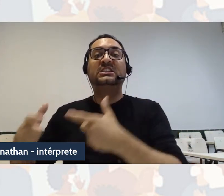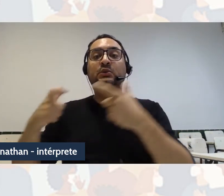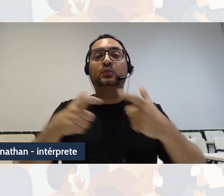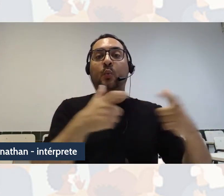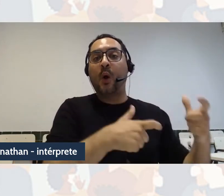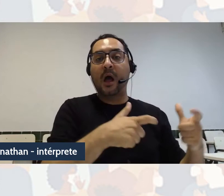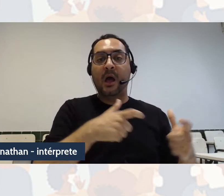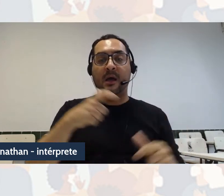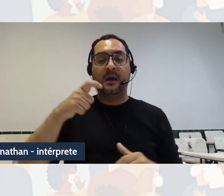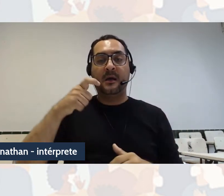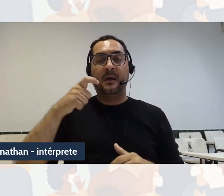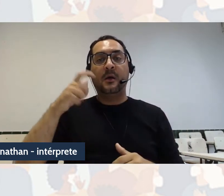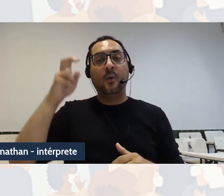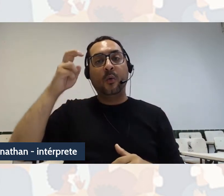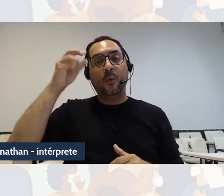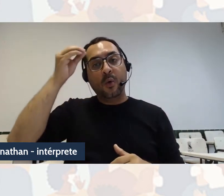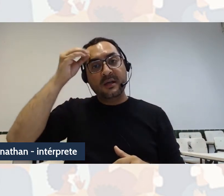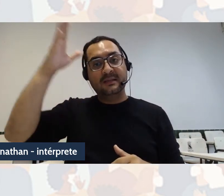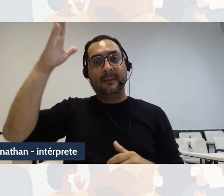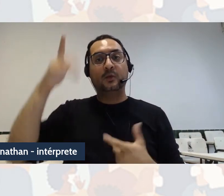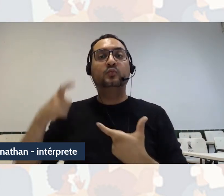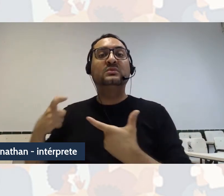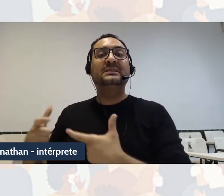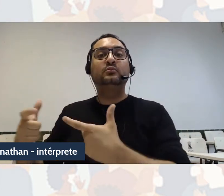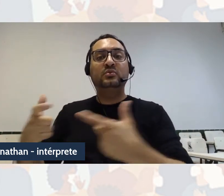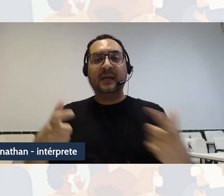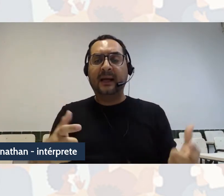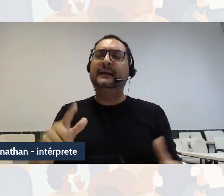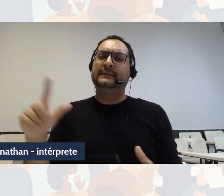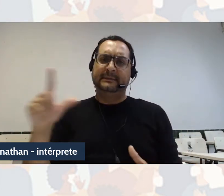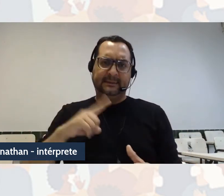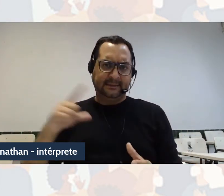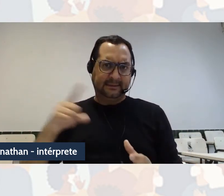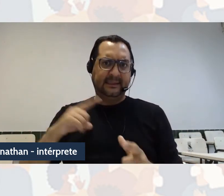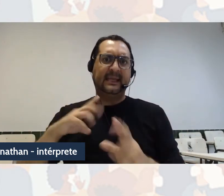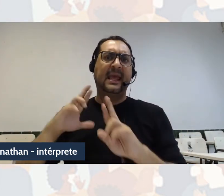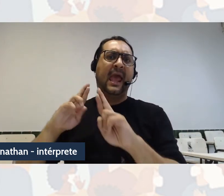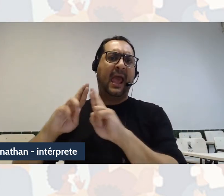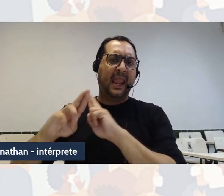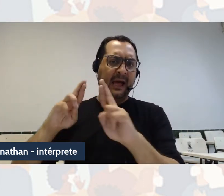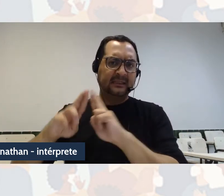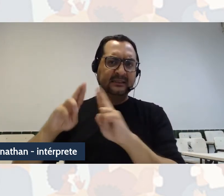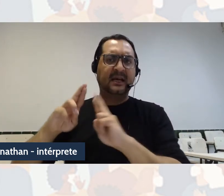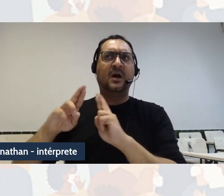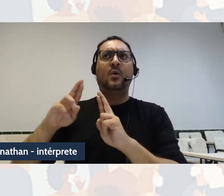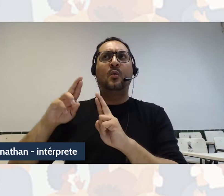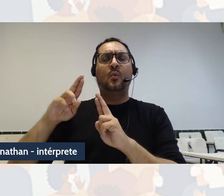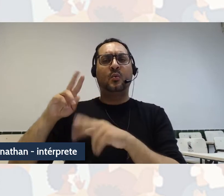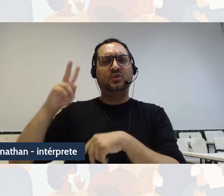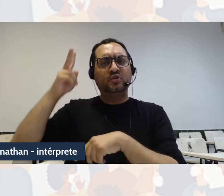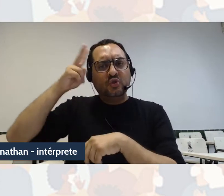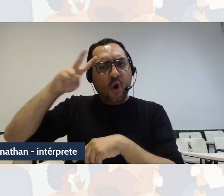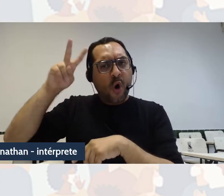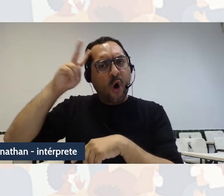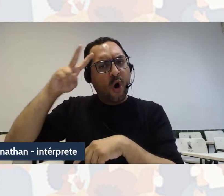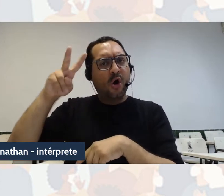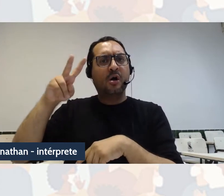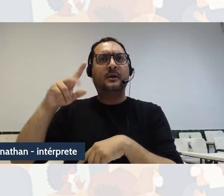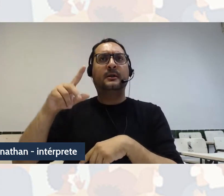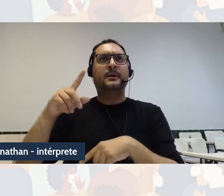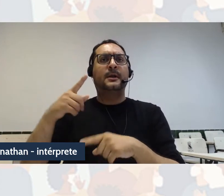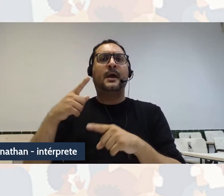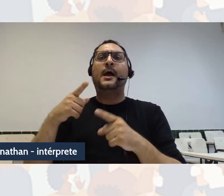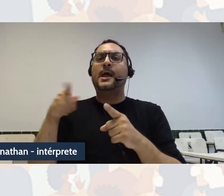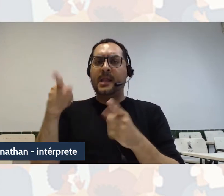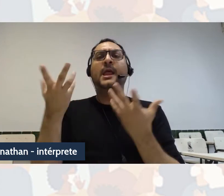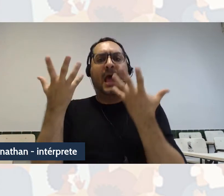produzidos em conexão com as múltiplas histórias, com as perspectivas da história, o movimento contrário, essa negação